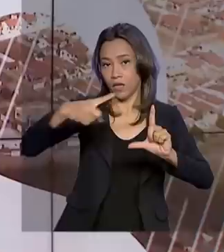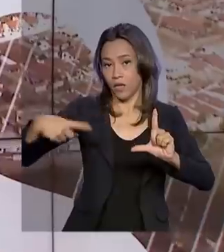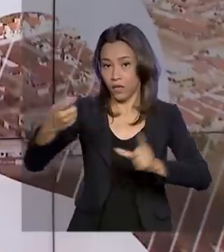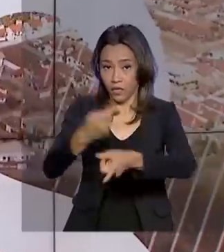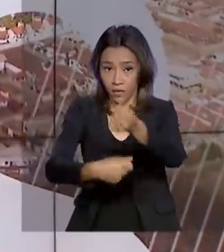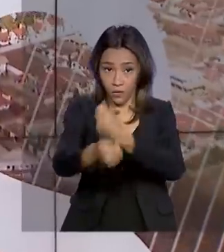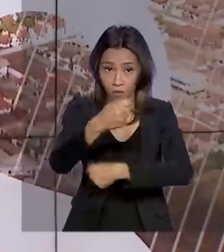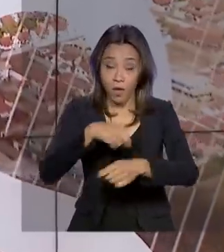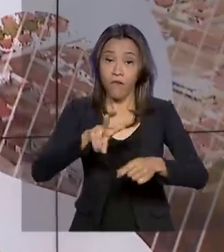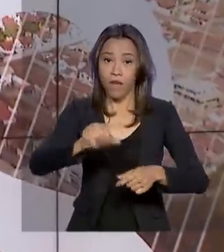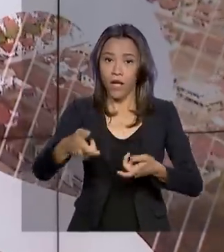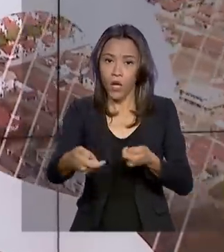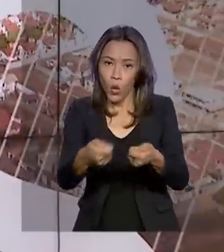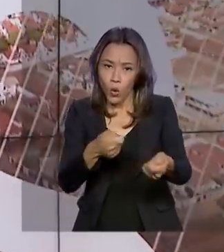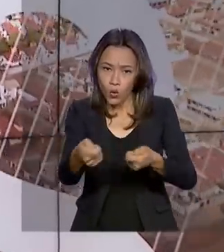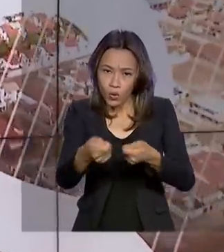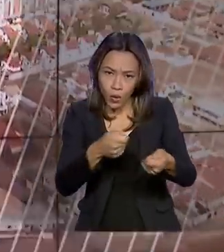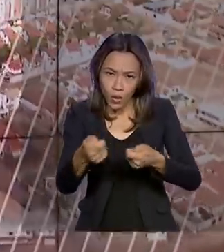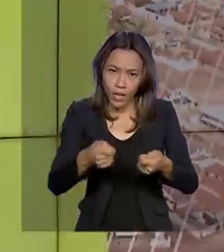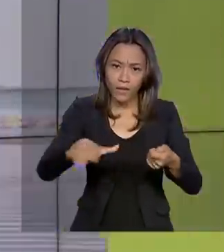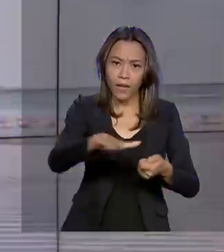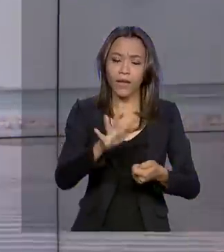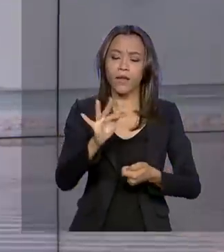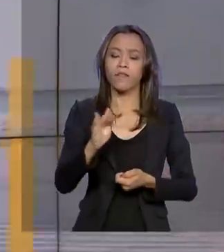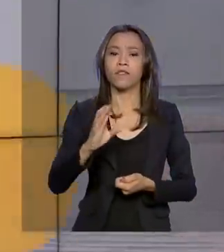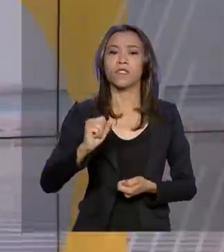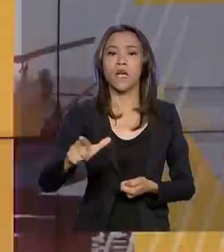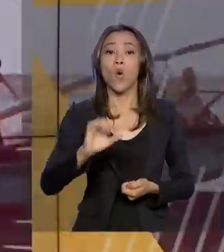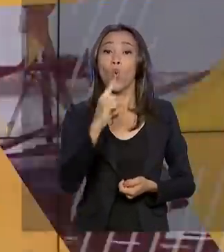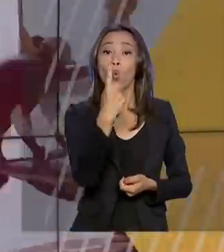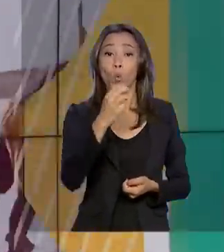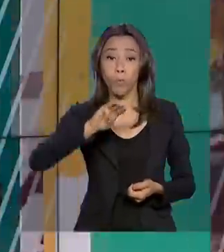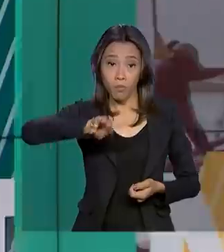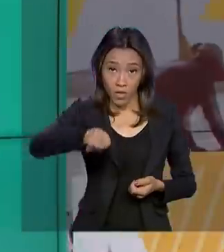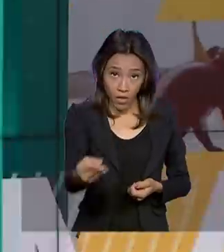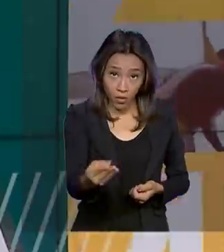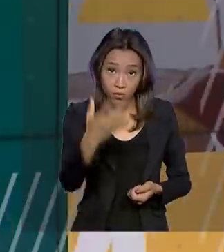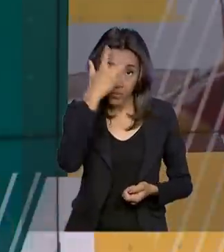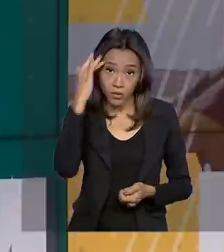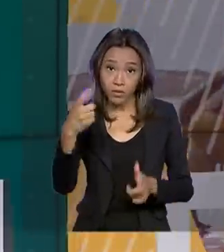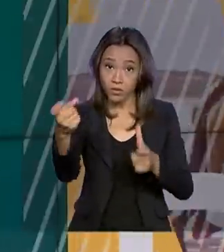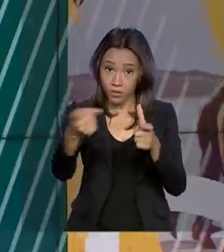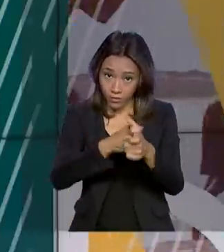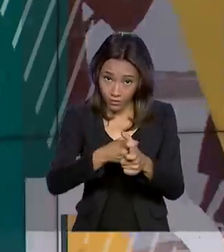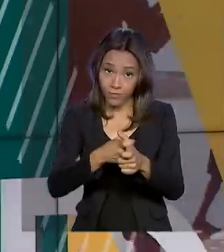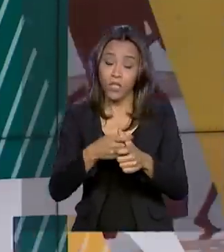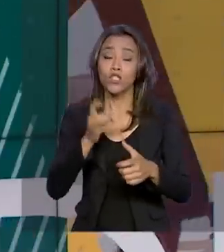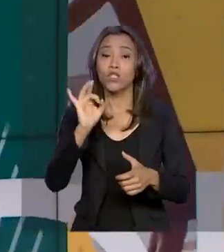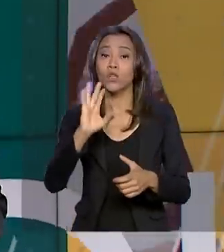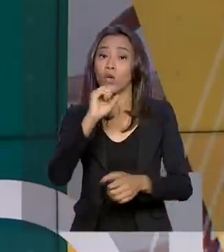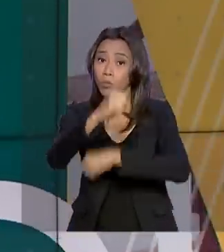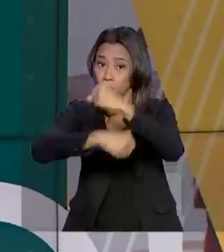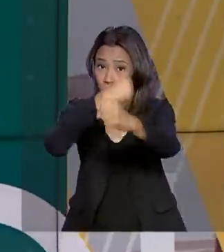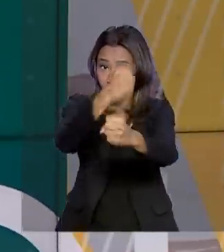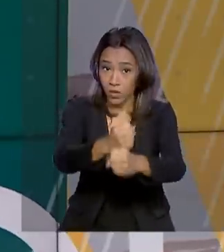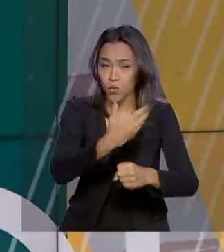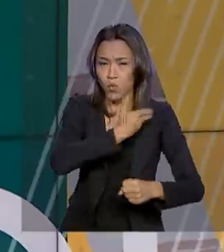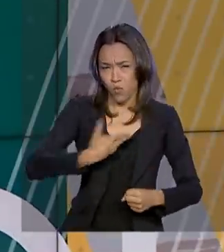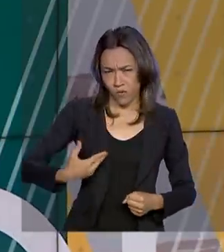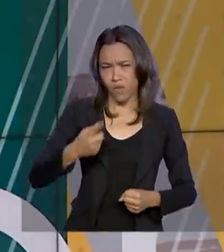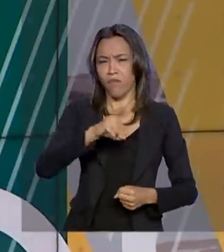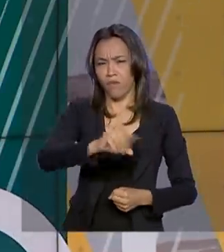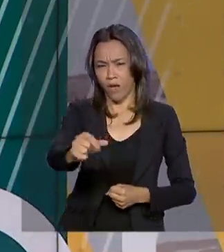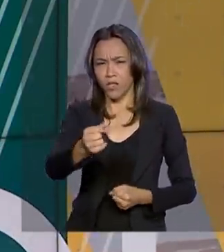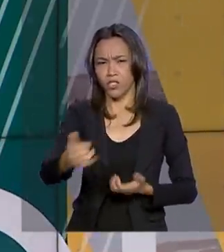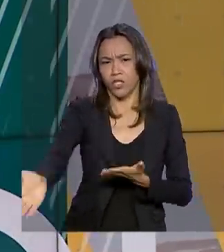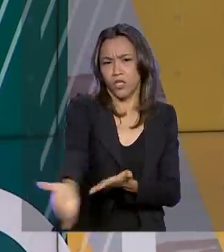regularização fiscal de cerca de 1 milhão e 900 mil devedores da União. Só no ano que vem, o governo deve arrecadar